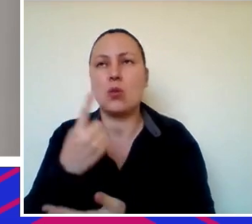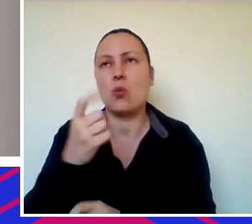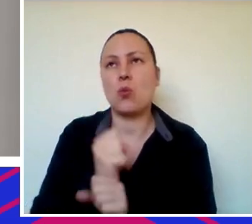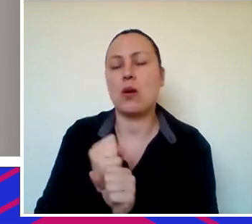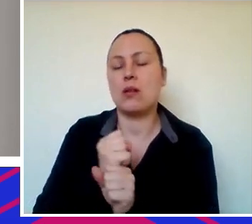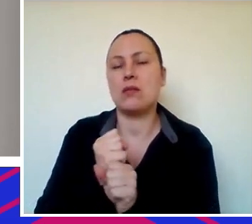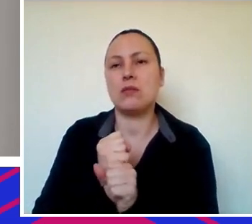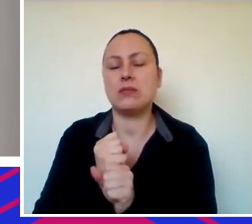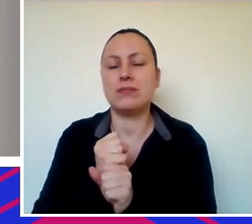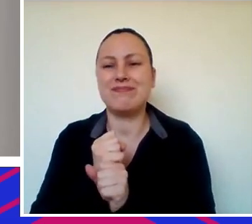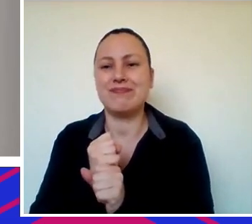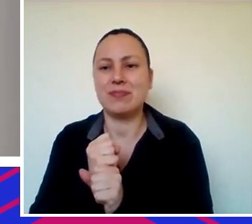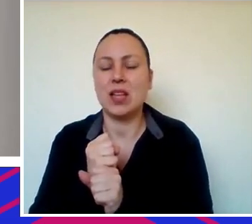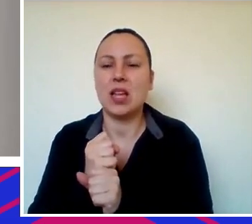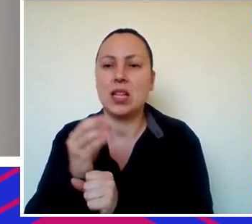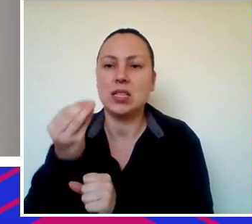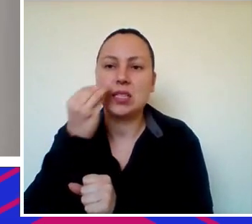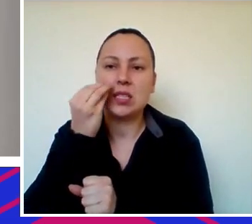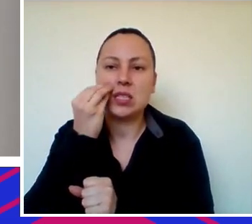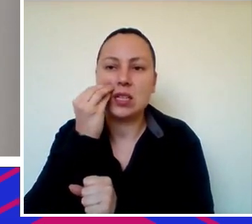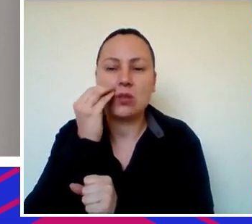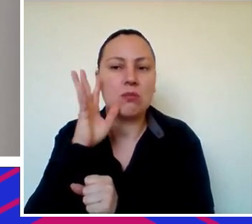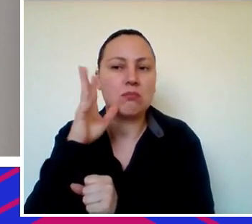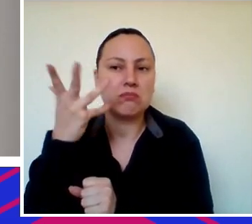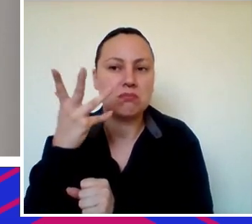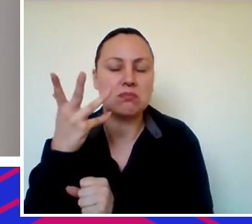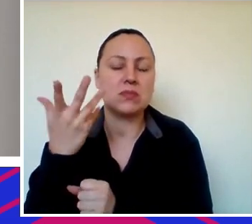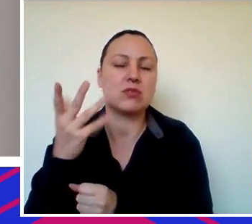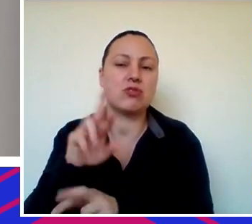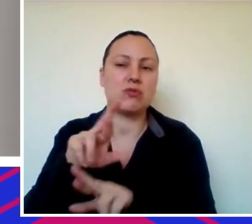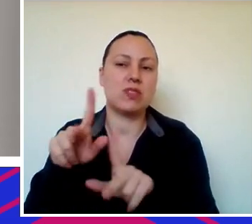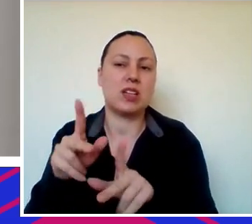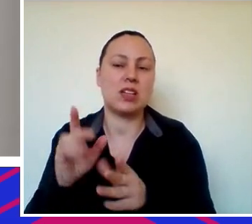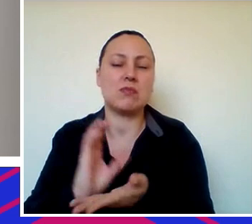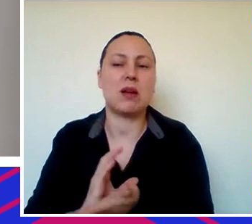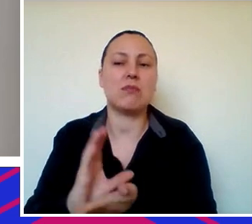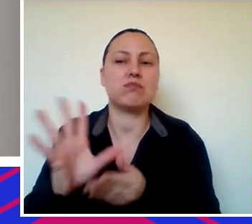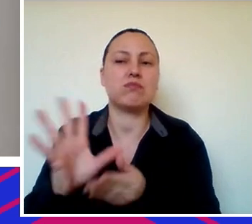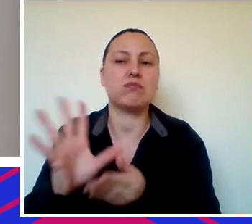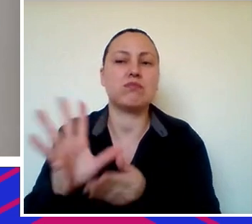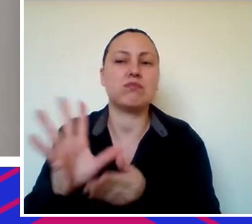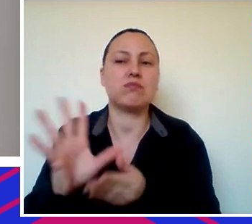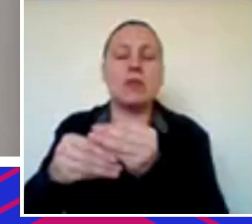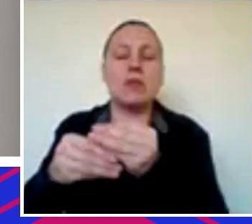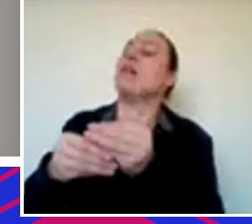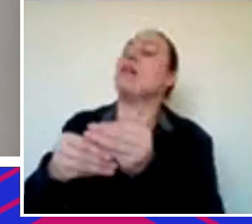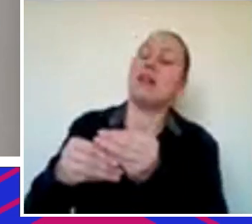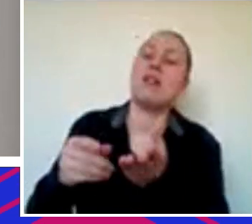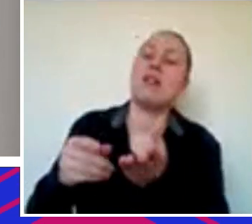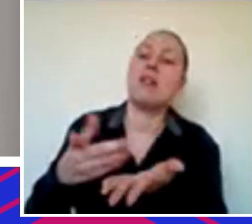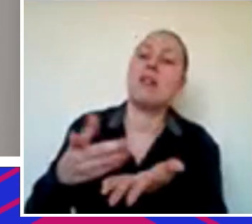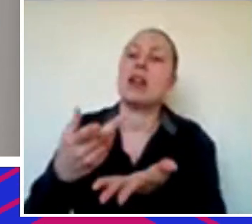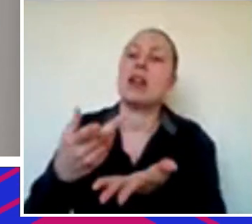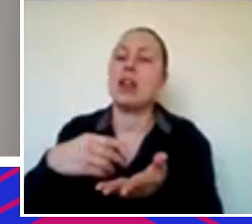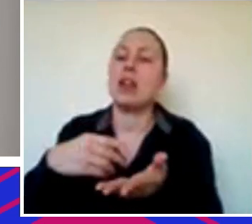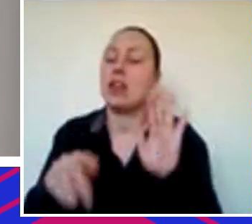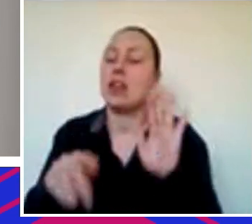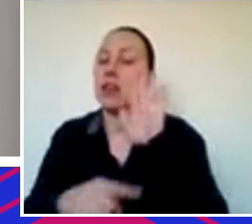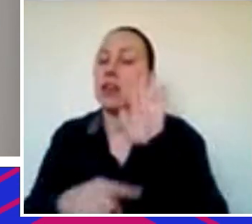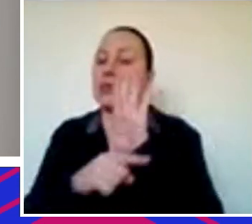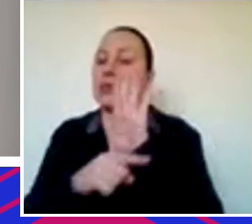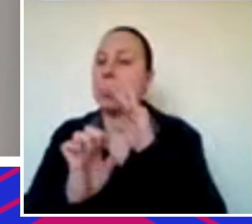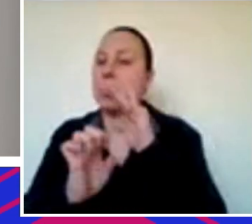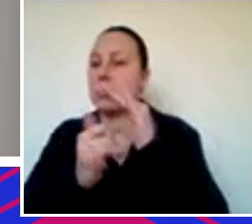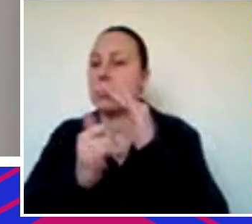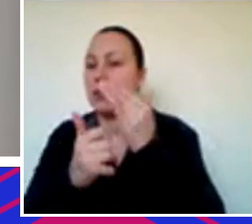basicamente, trazendo uma solução diferente para complementar o financiamento de equity e ajudar aí no crescimento das startups. Temos um